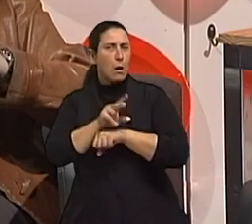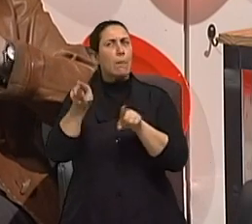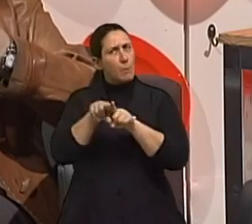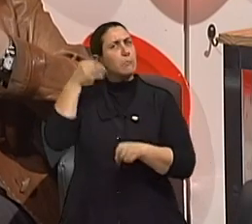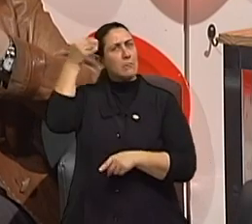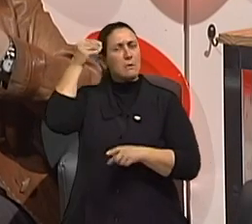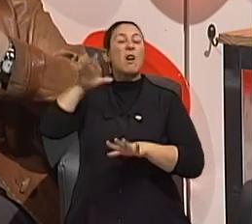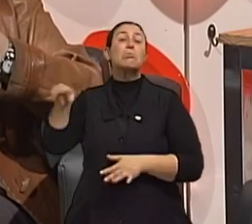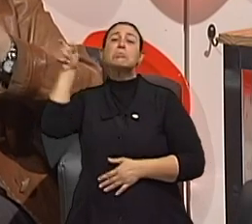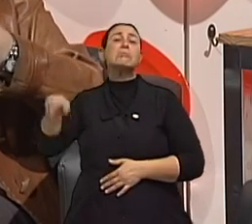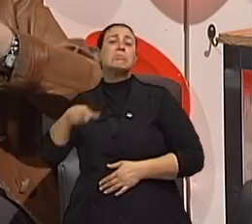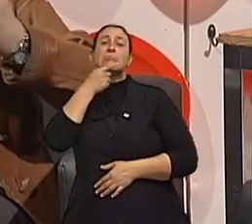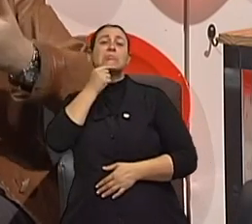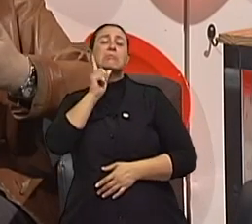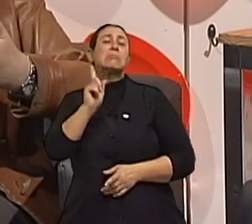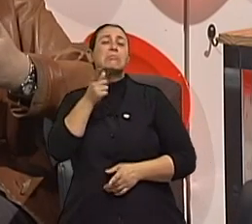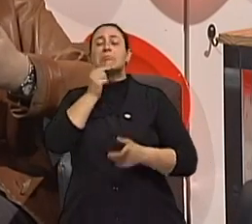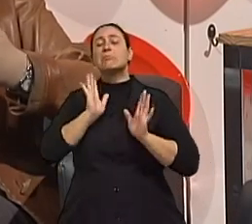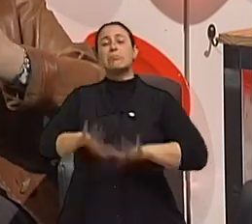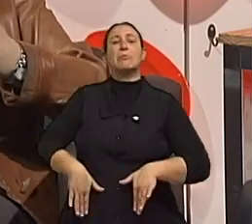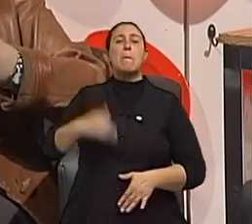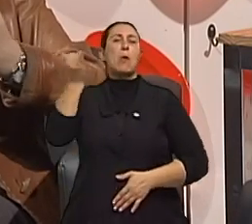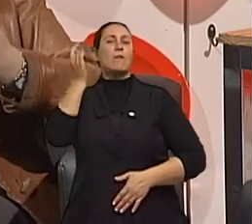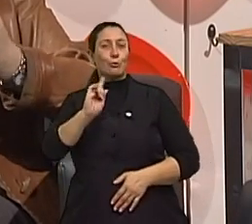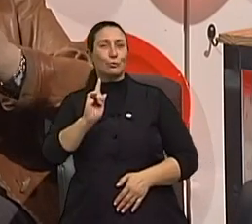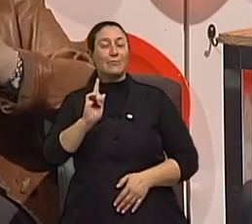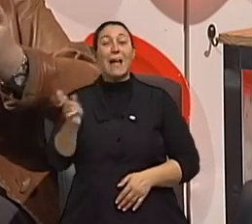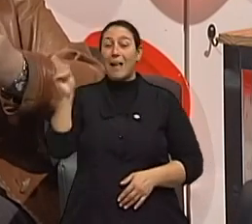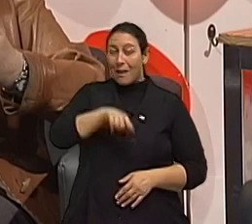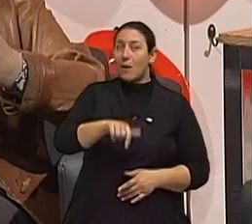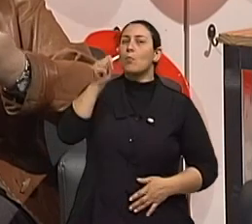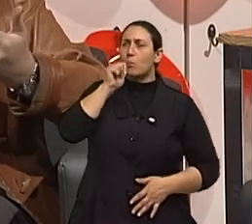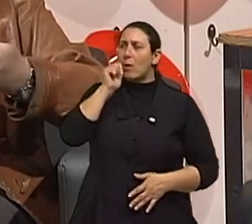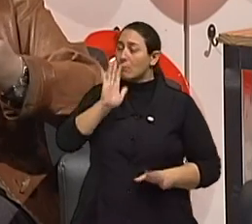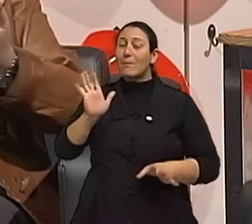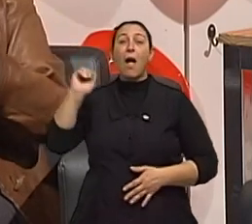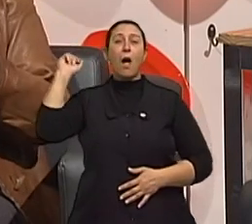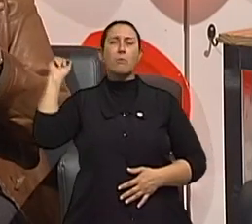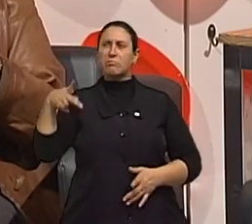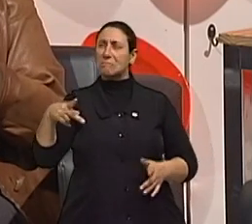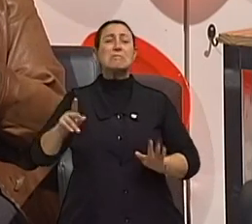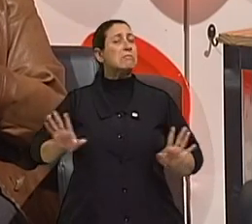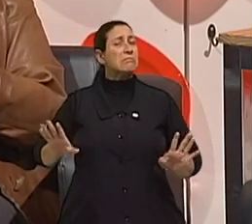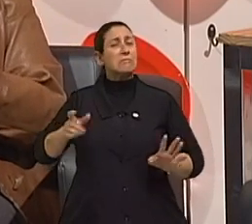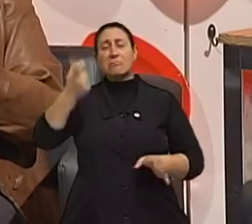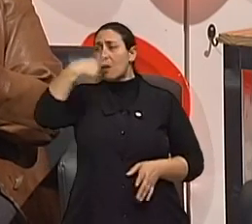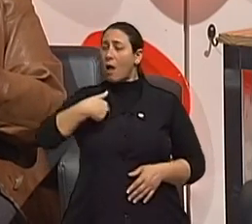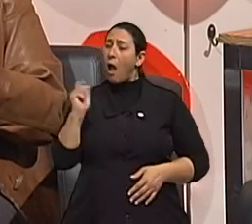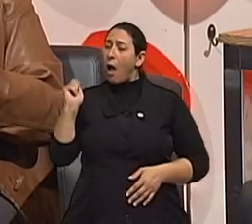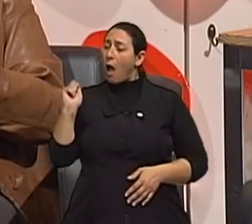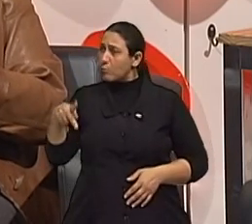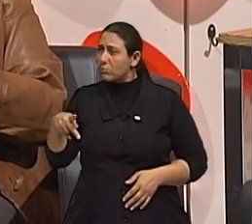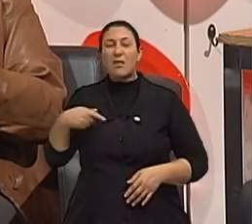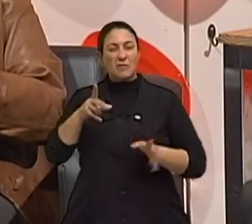do que os homens. Isso desde sempre. O que faz com que a mulher, quando se aposente, bom, acostumam muitas vezes fazer